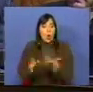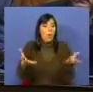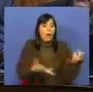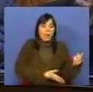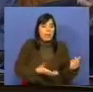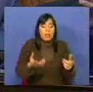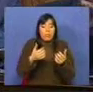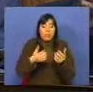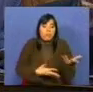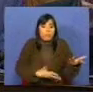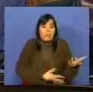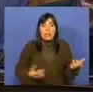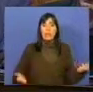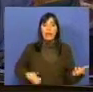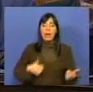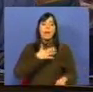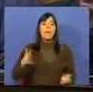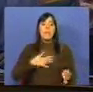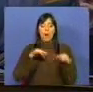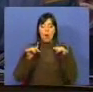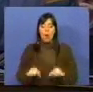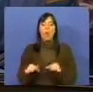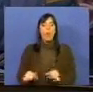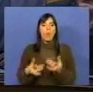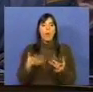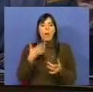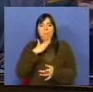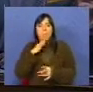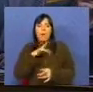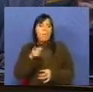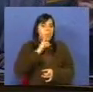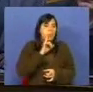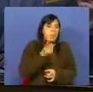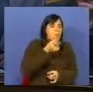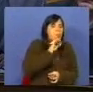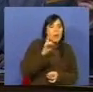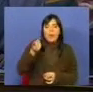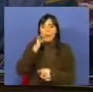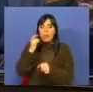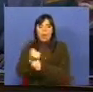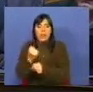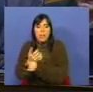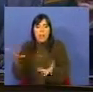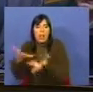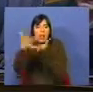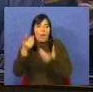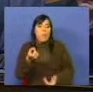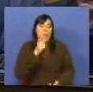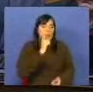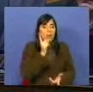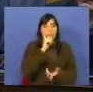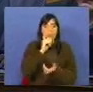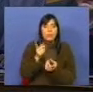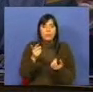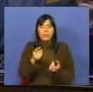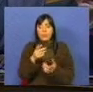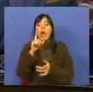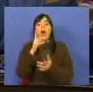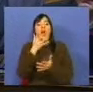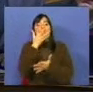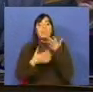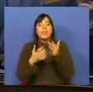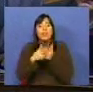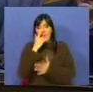das empresas e que hoje andam no biscate em pequenos trabalhos a descontar como